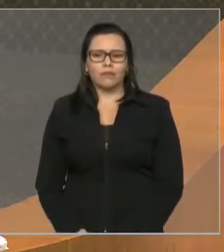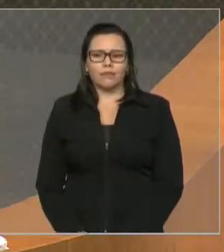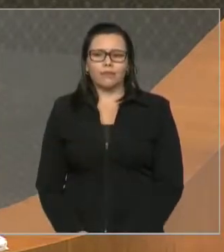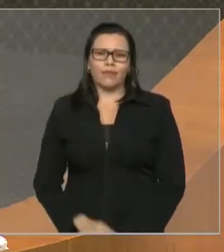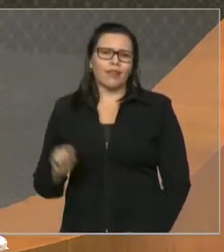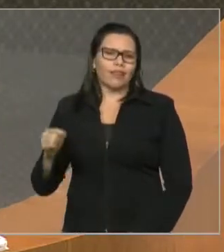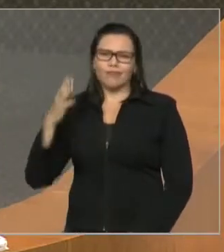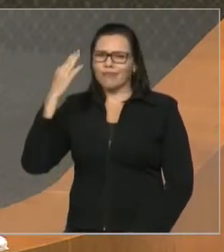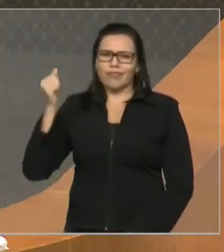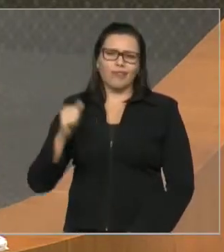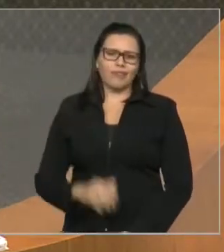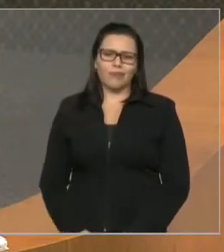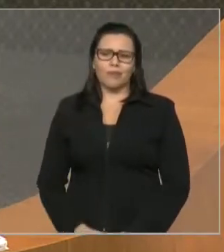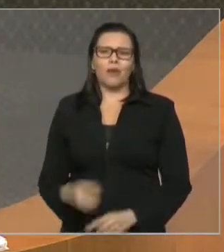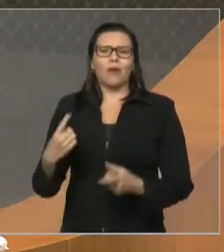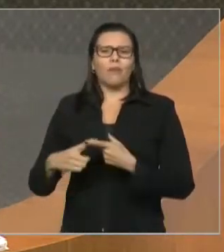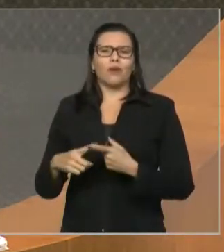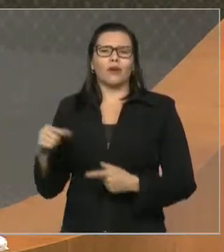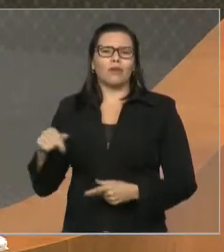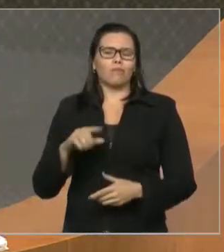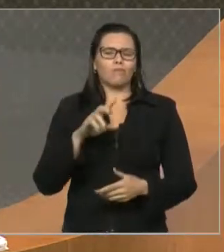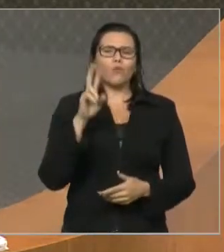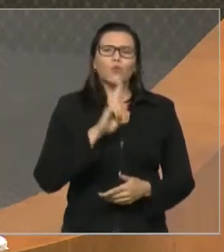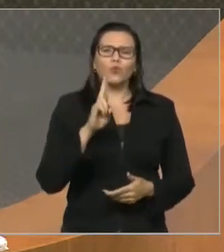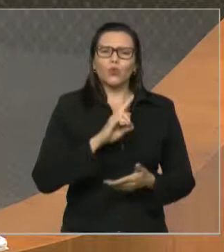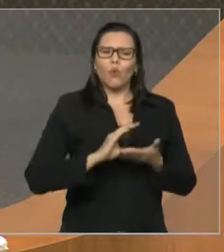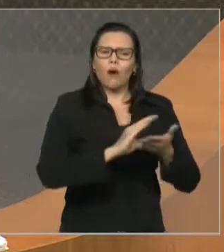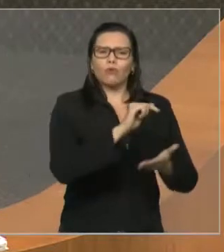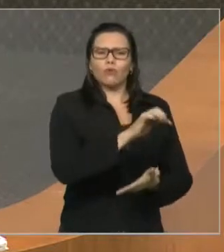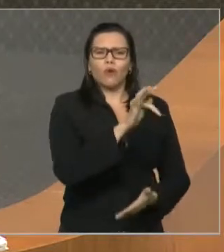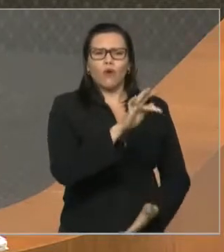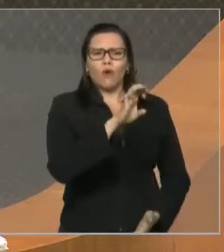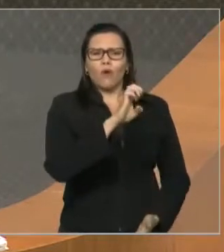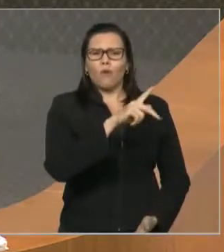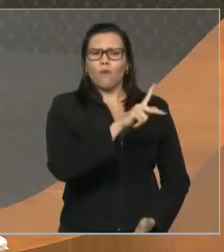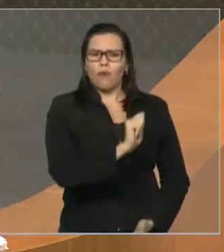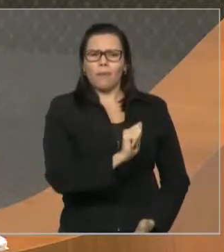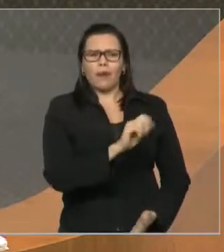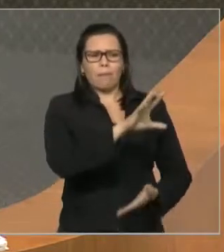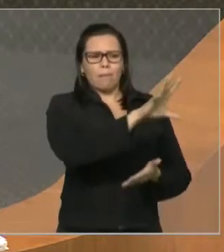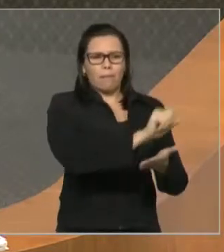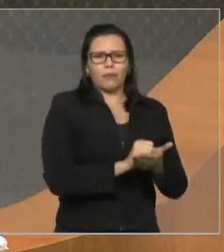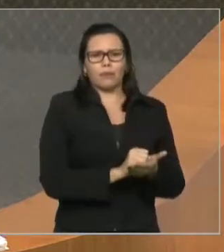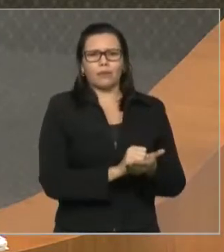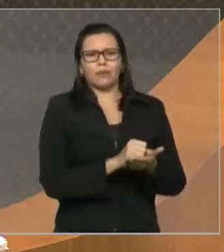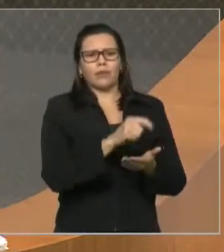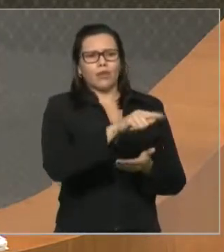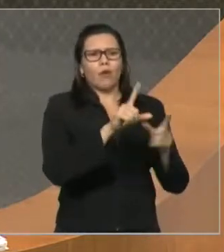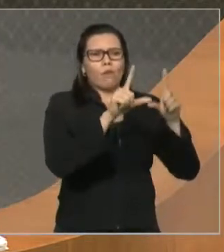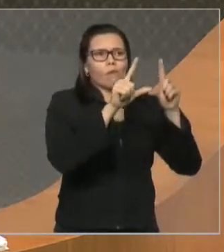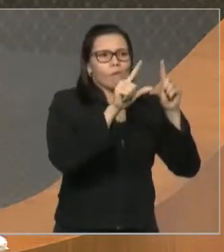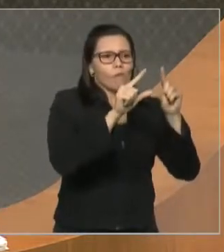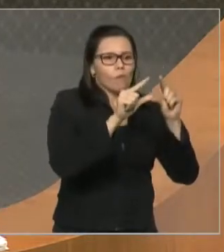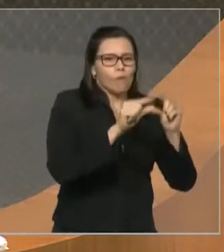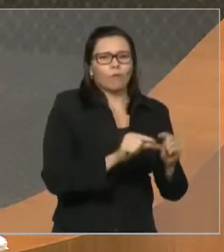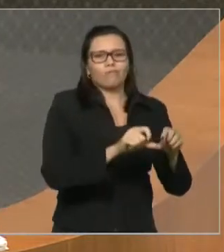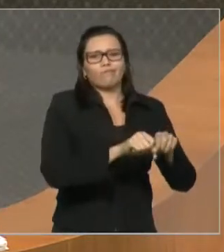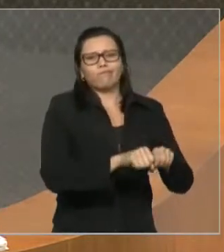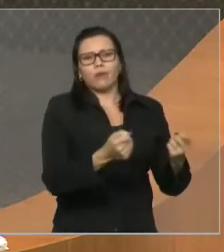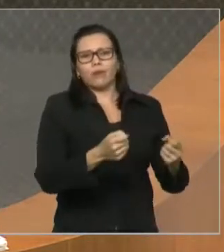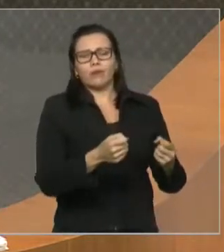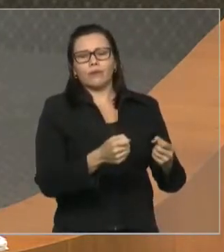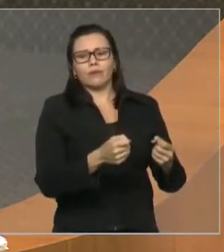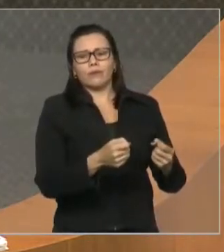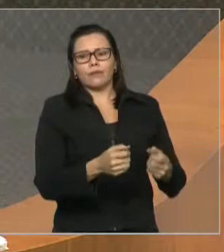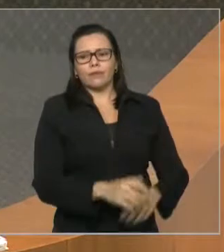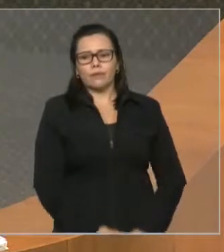FEPA. Porque quebrou o FEPA. Mas isso aqui, volta a reafirmar, não é um pensamento oposicionista, é um zelo que